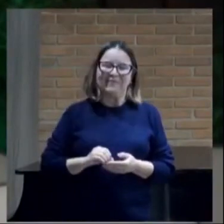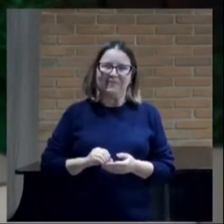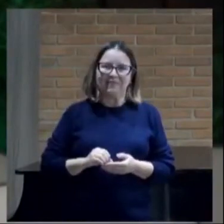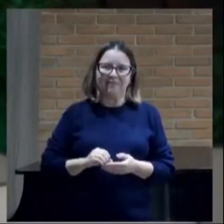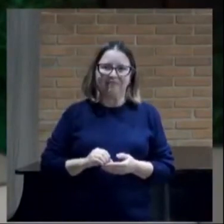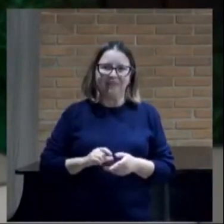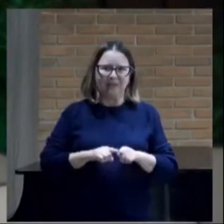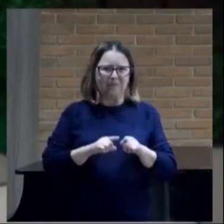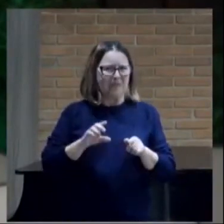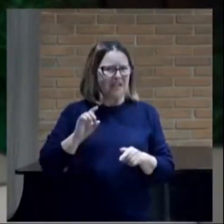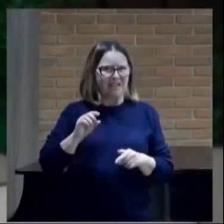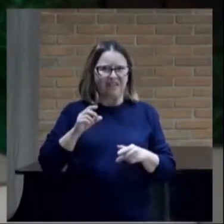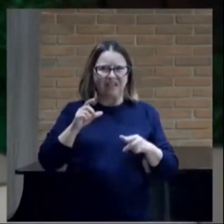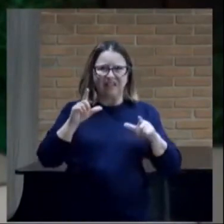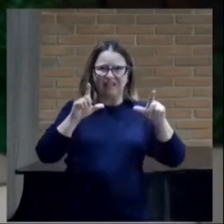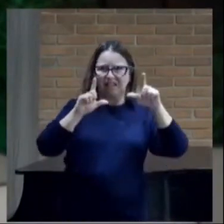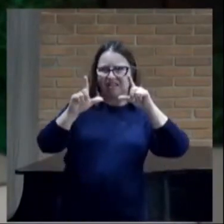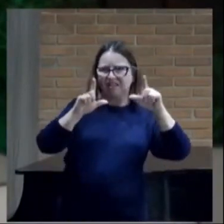porque só vem mentira